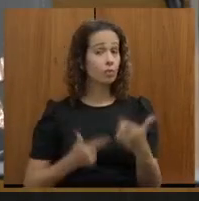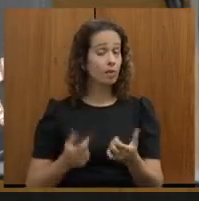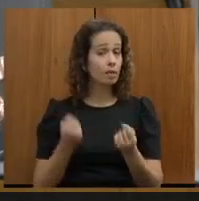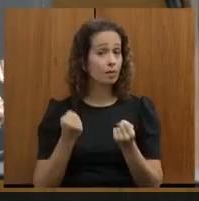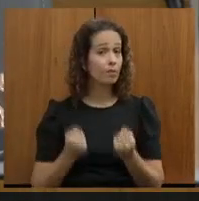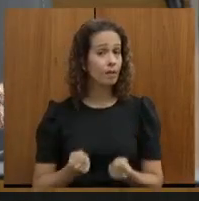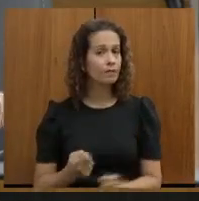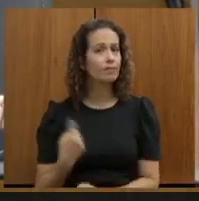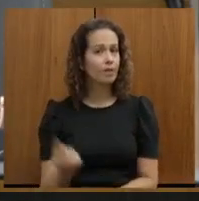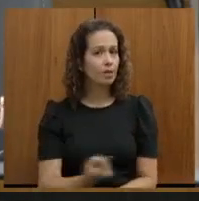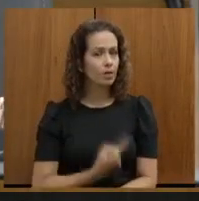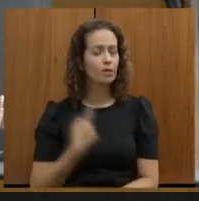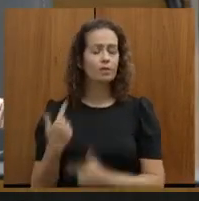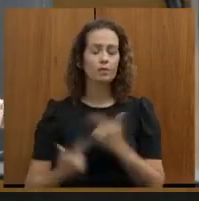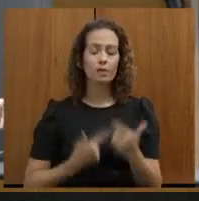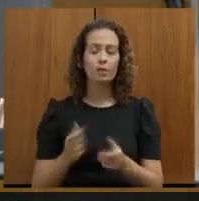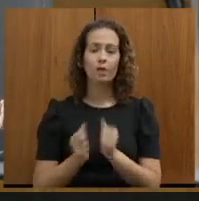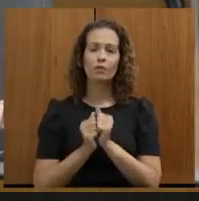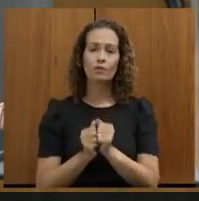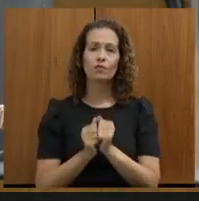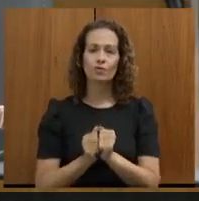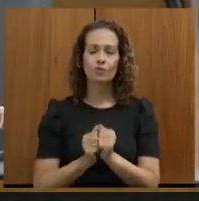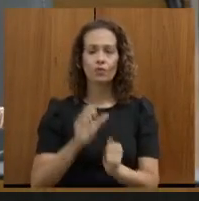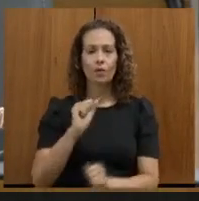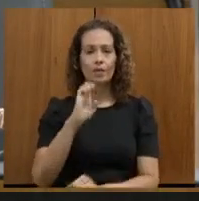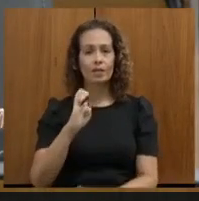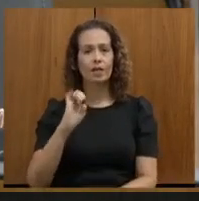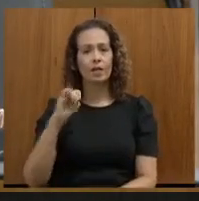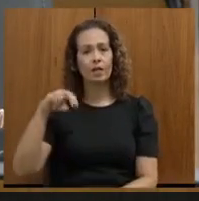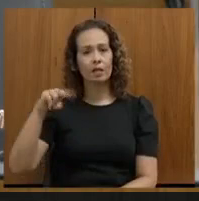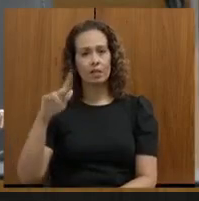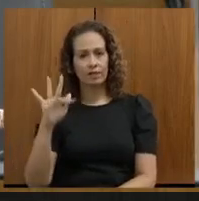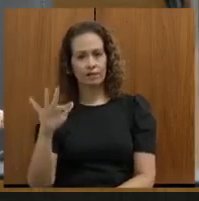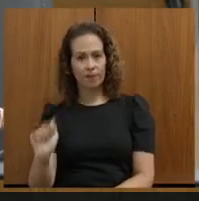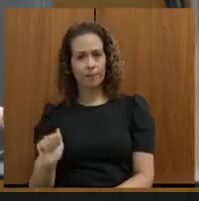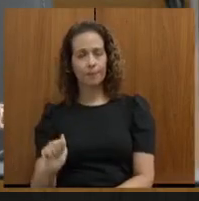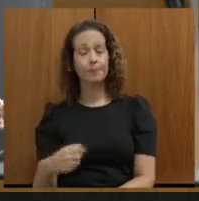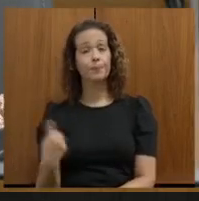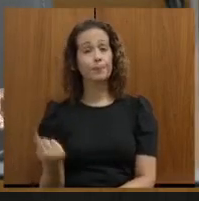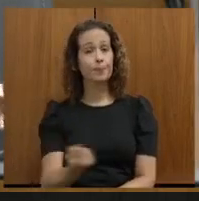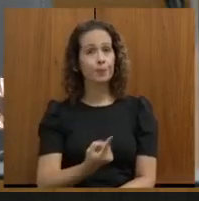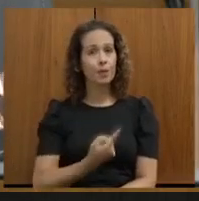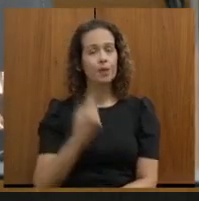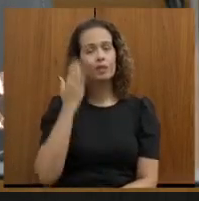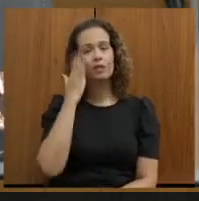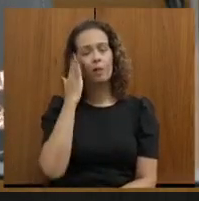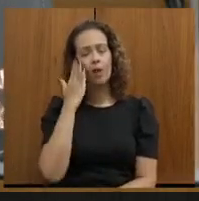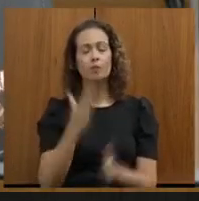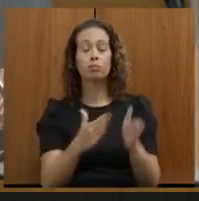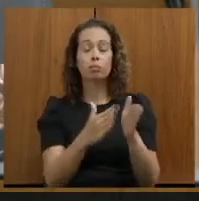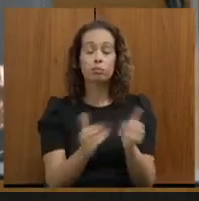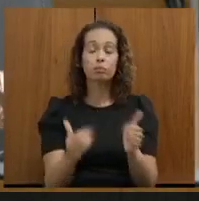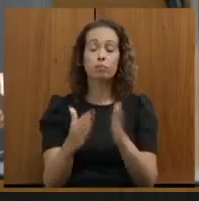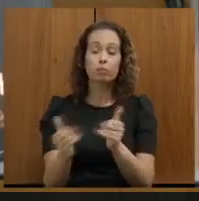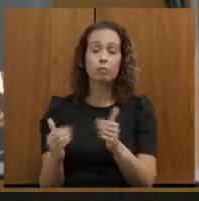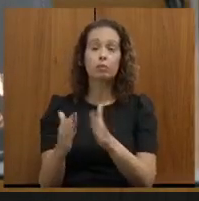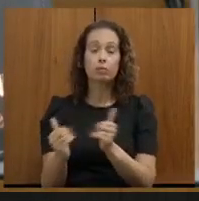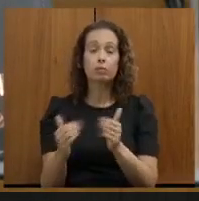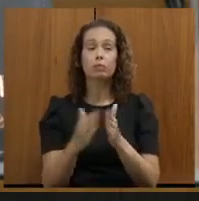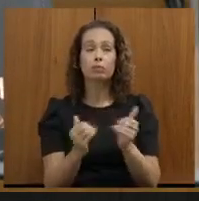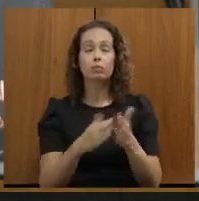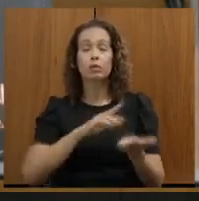nós, no trabalho junto a CINFRA. Eu sei que a nossa malha é muito grande na região e ficou